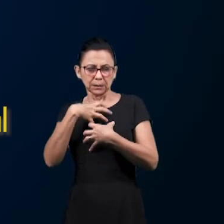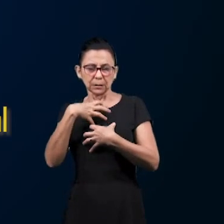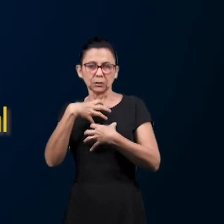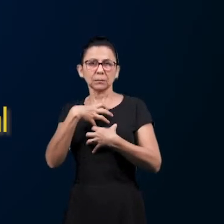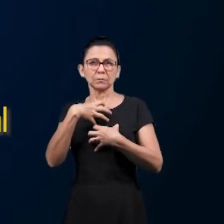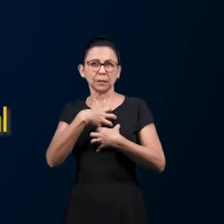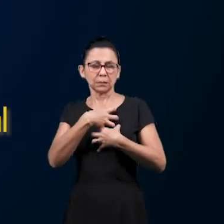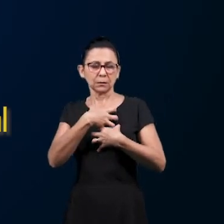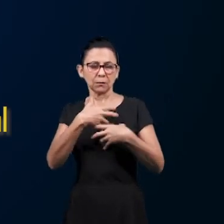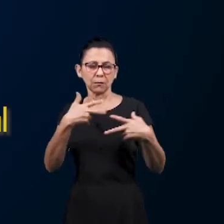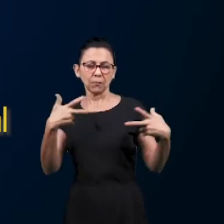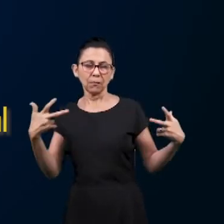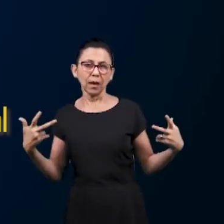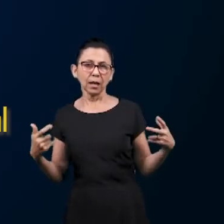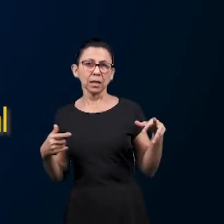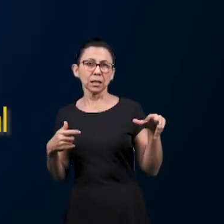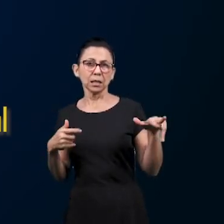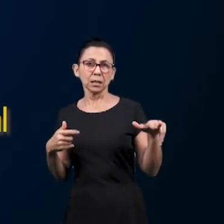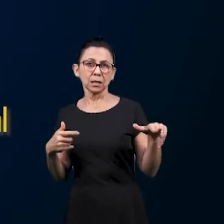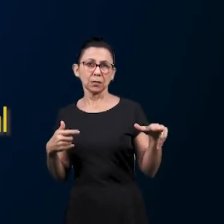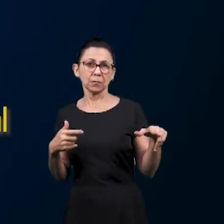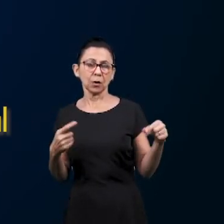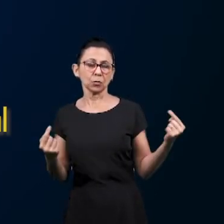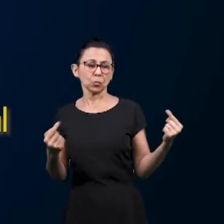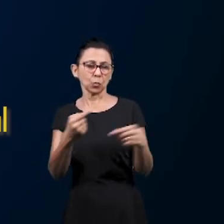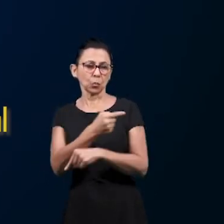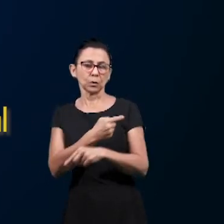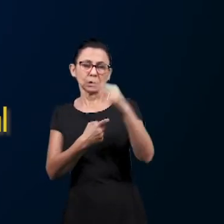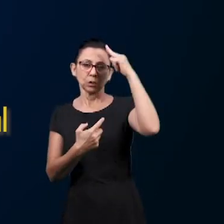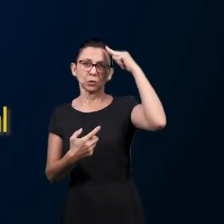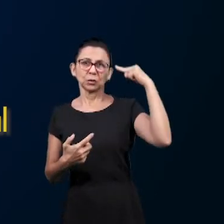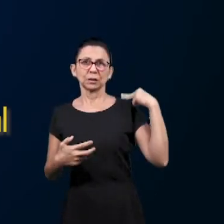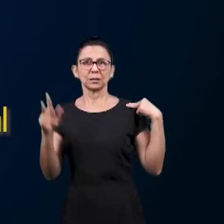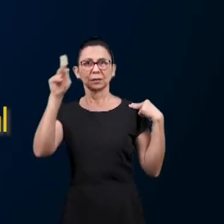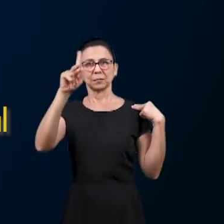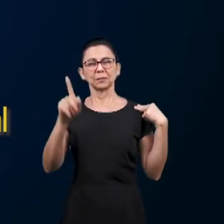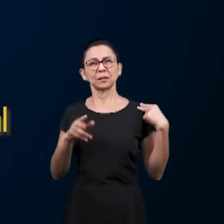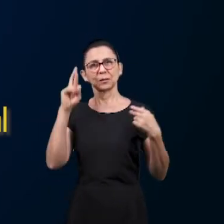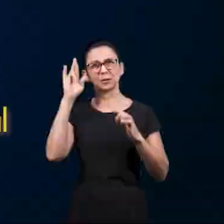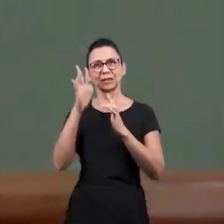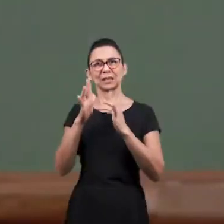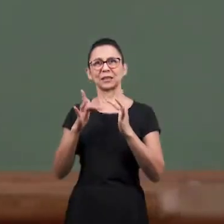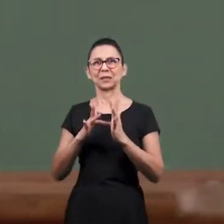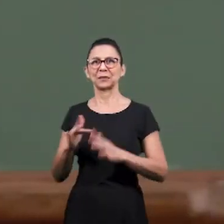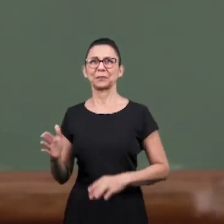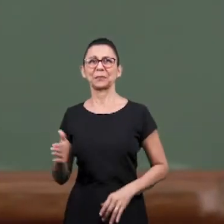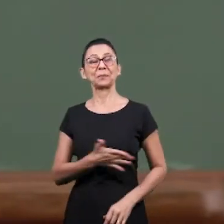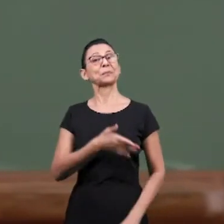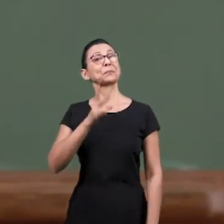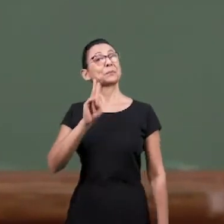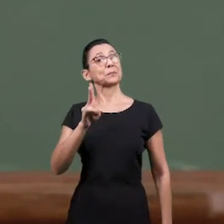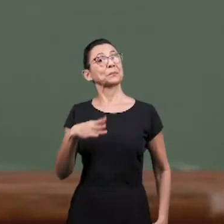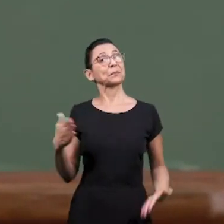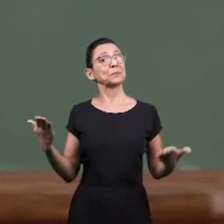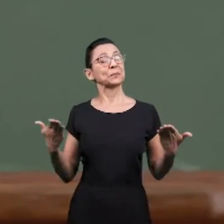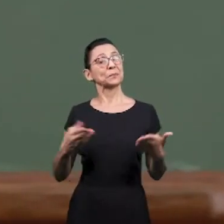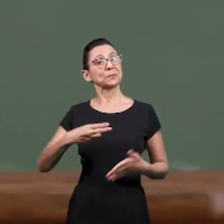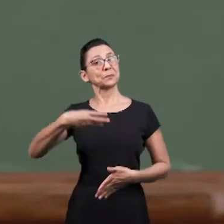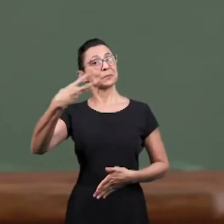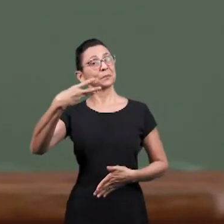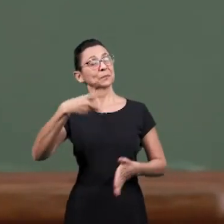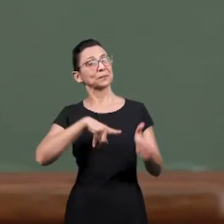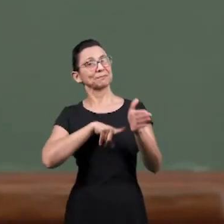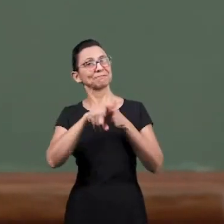sentimentos que seus irmãos tinham para José, a paz do Senhor. Muito bem, irmãos, vamos dar continuidade agora,